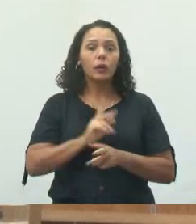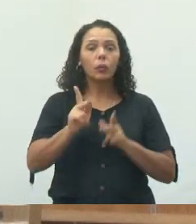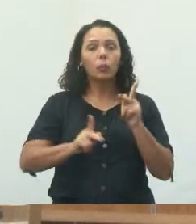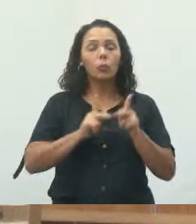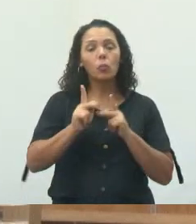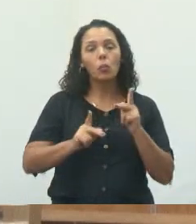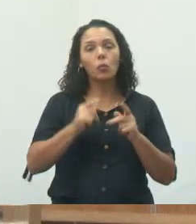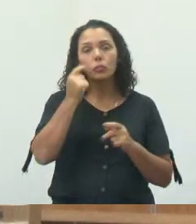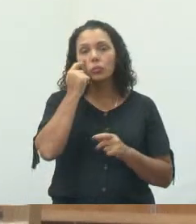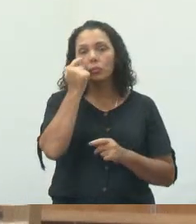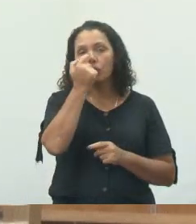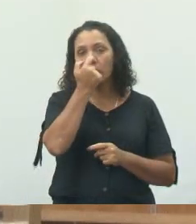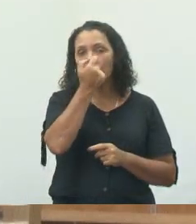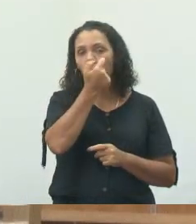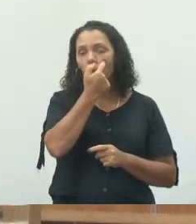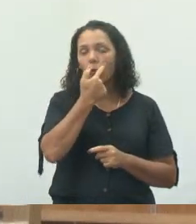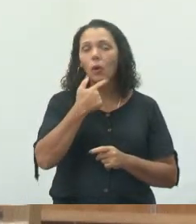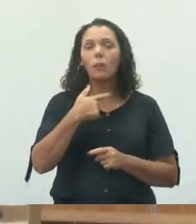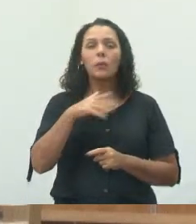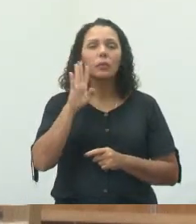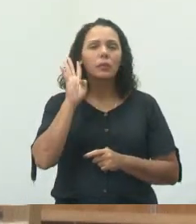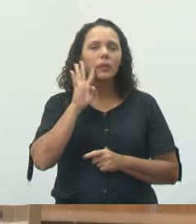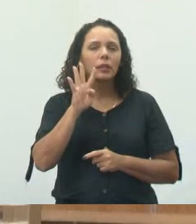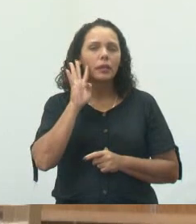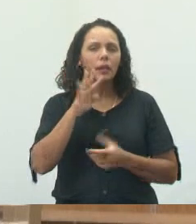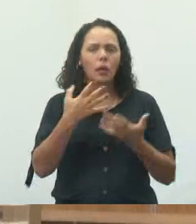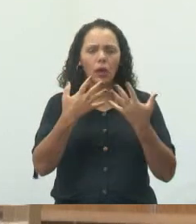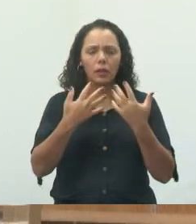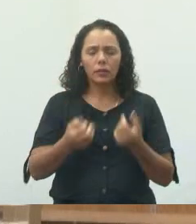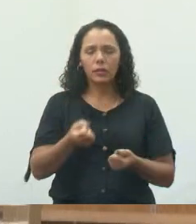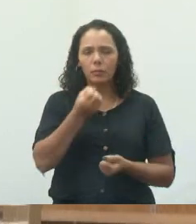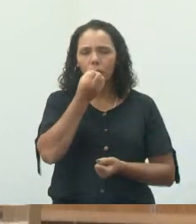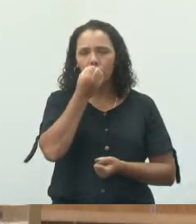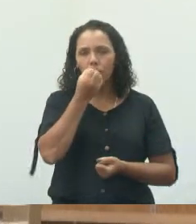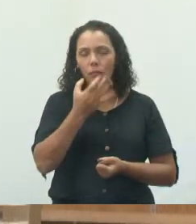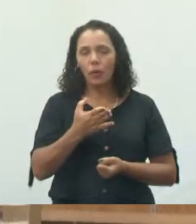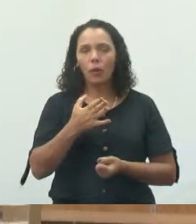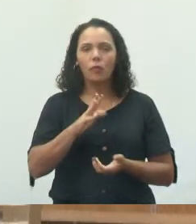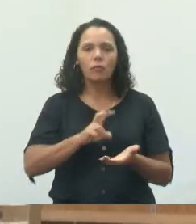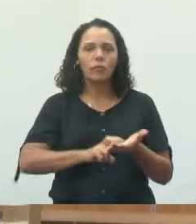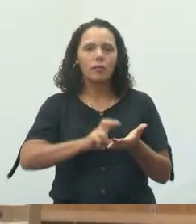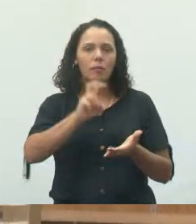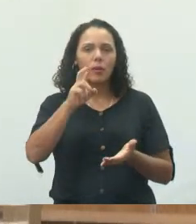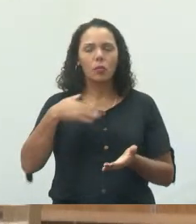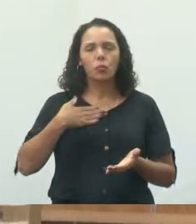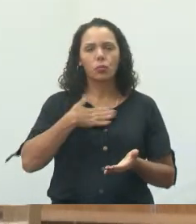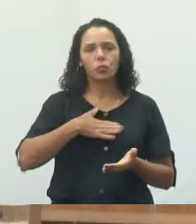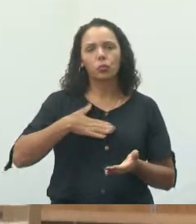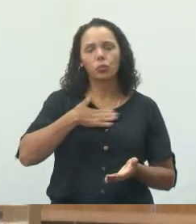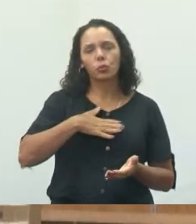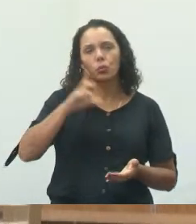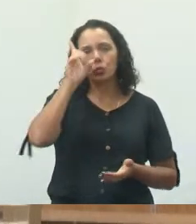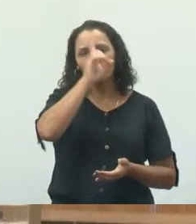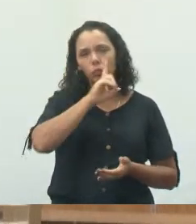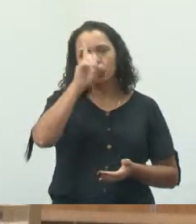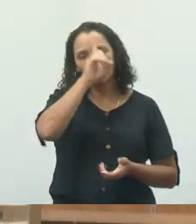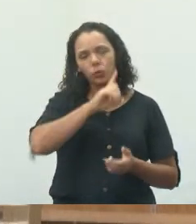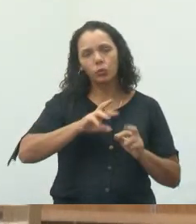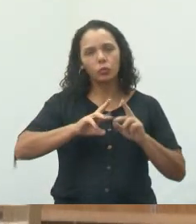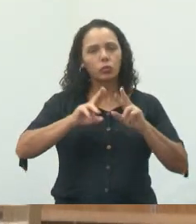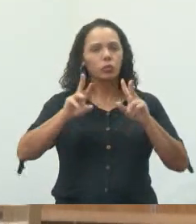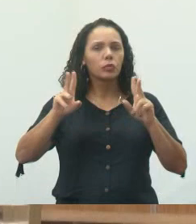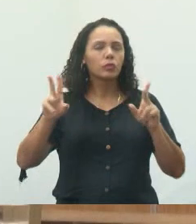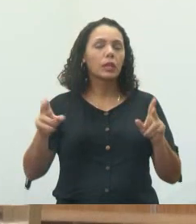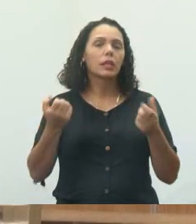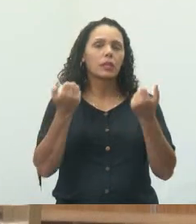muito receptivo, do Lago Azul, do Conquista. Então, foi uma manhã agradável, um domingo diferenciado, com atividades